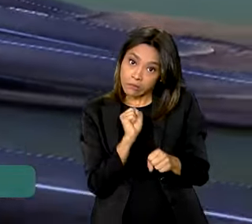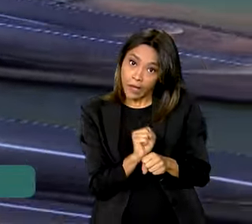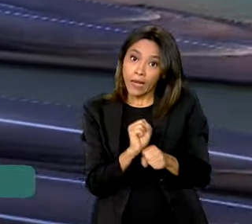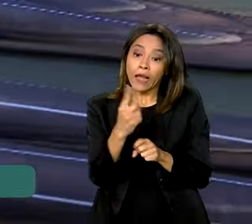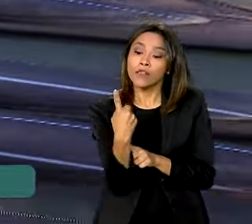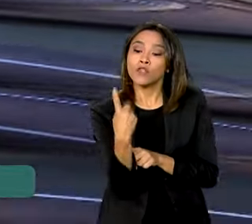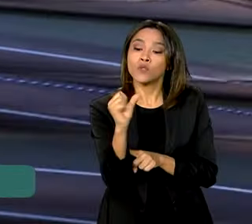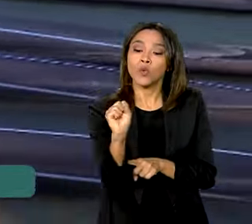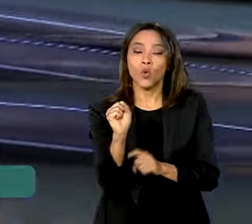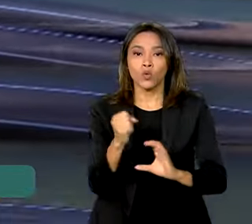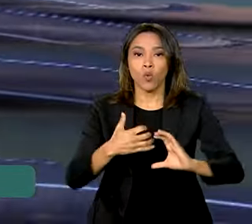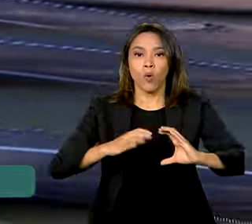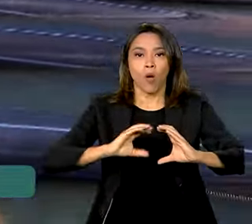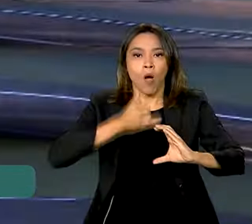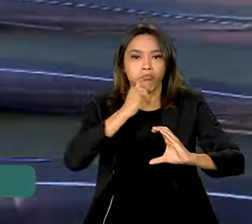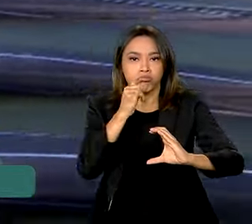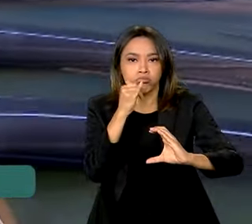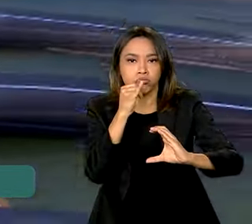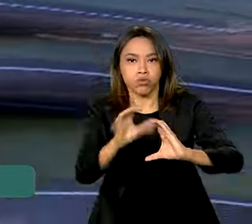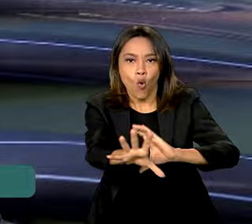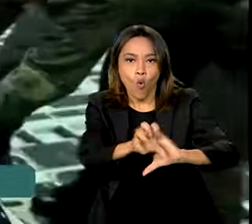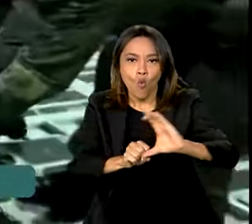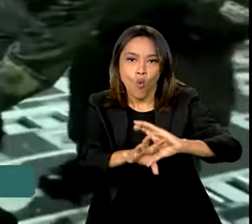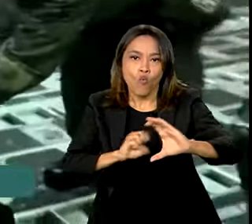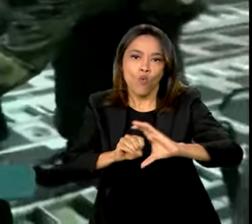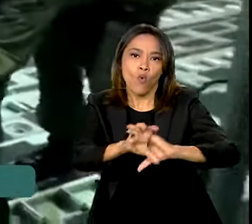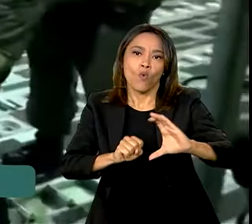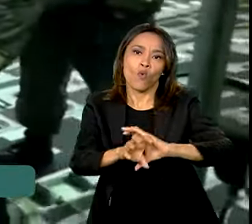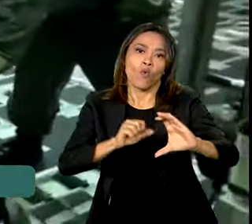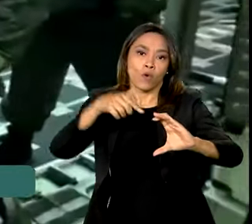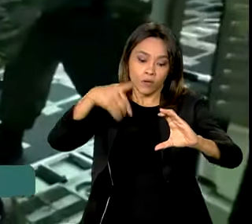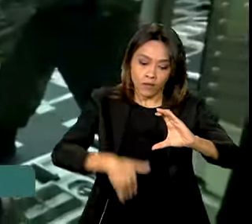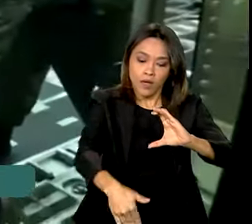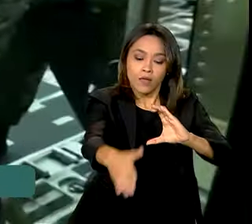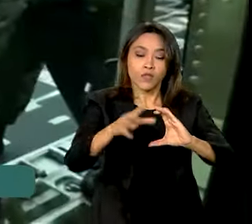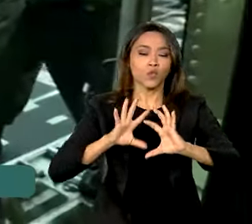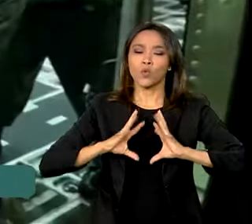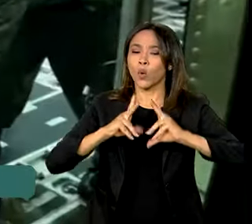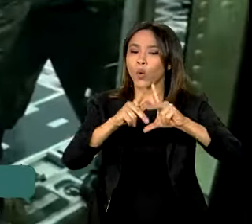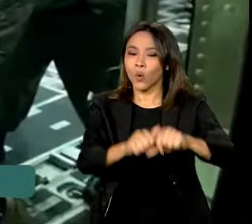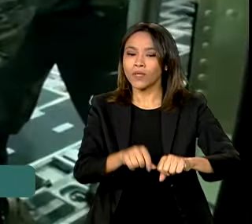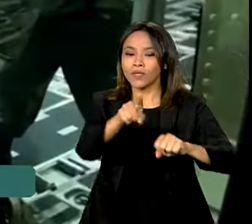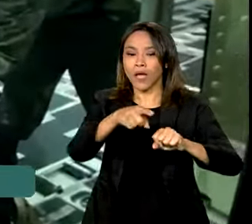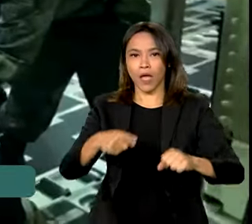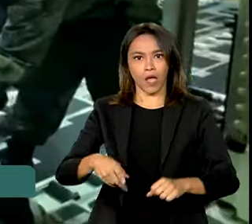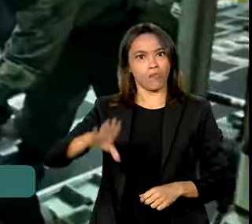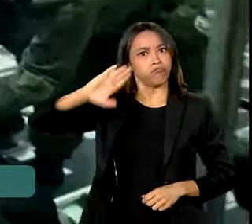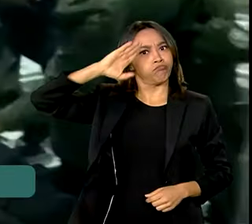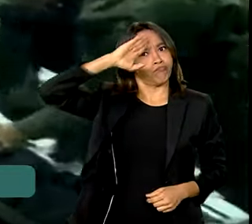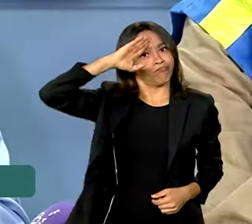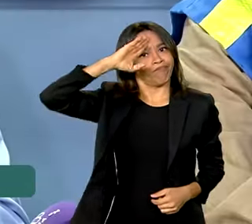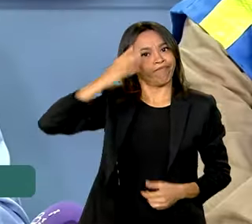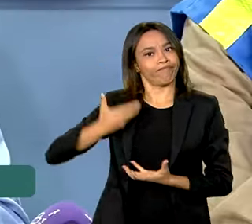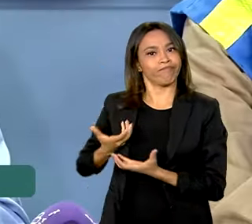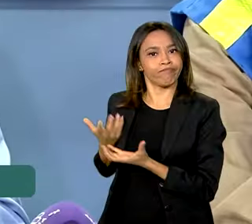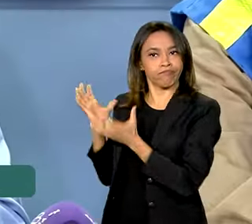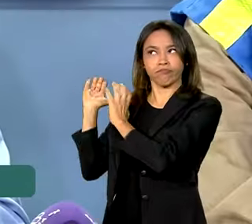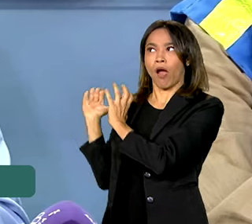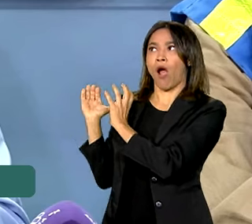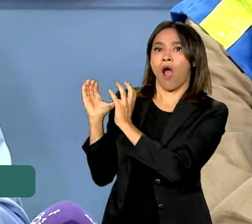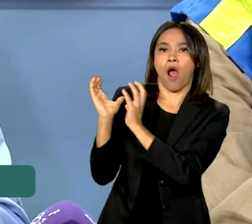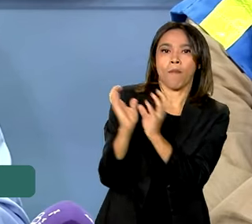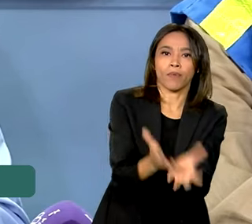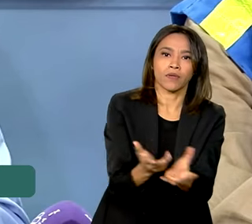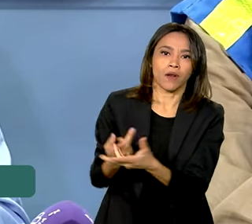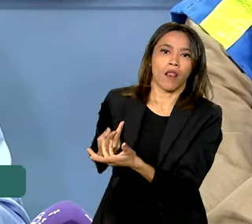trabalhando até o fim desta semana, todas transportadas pelas Forças Armadas. Já temos duas